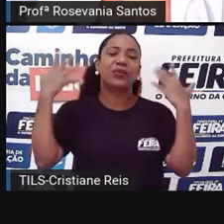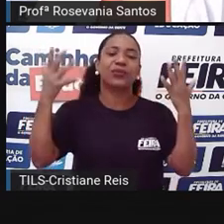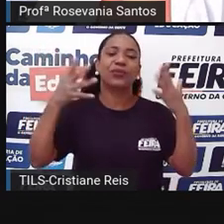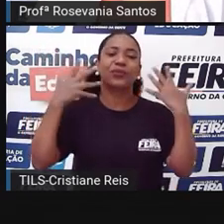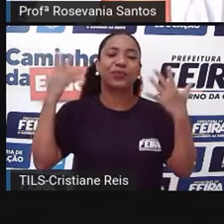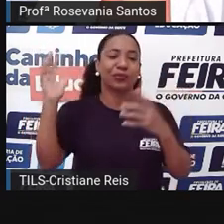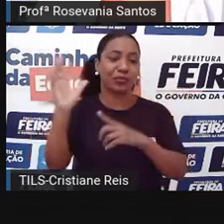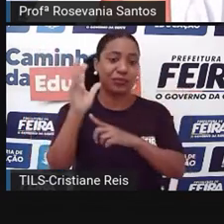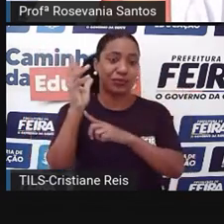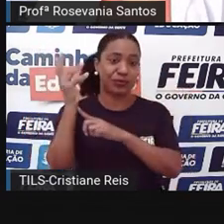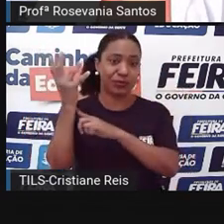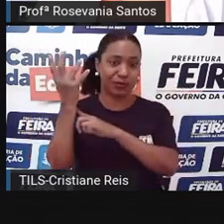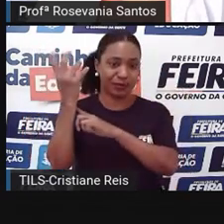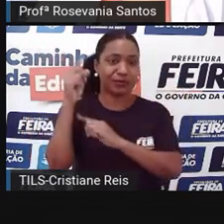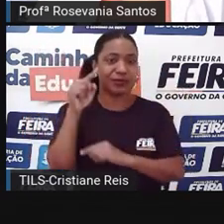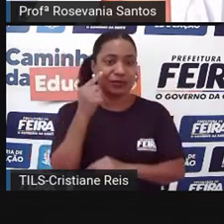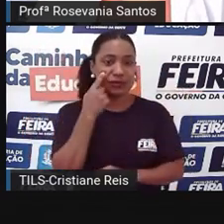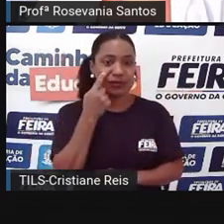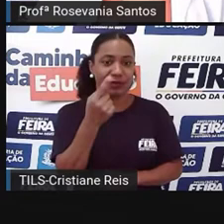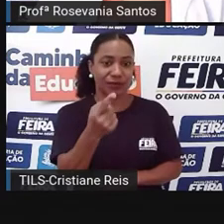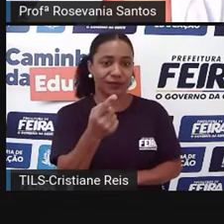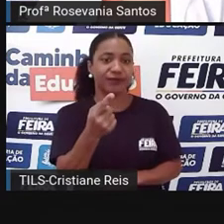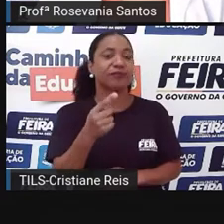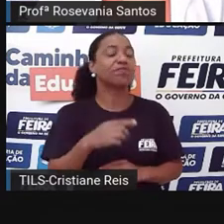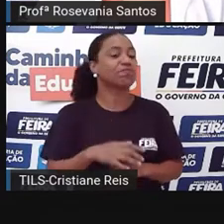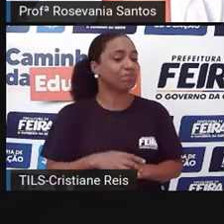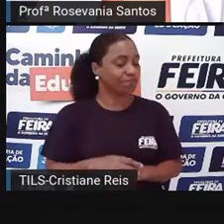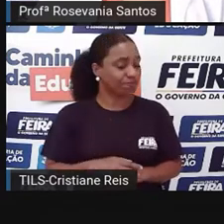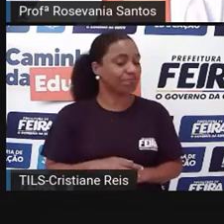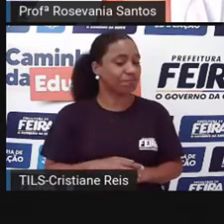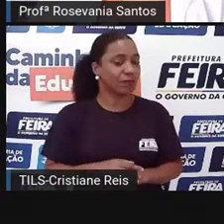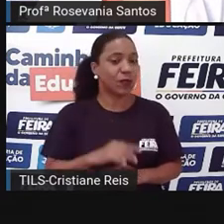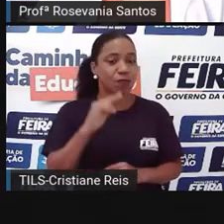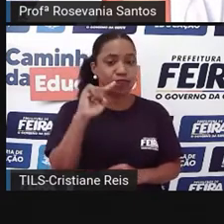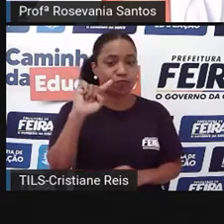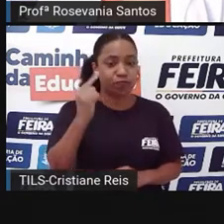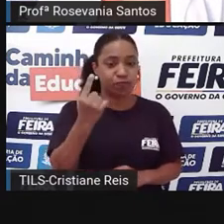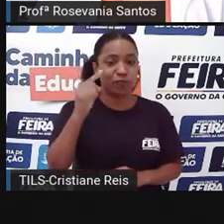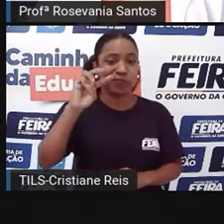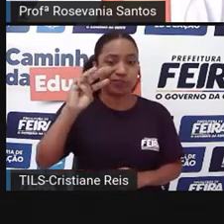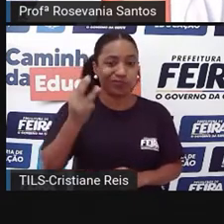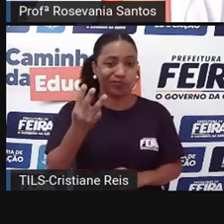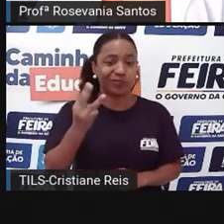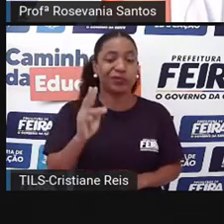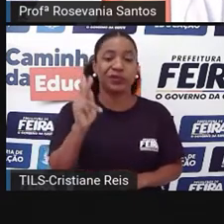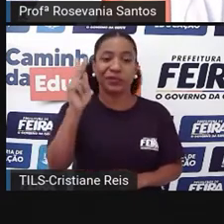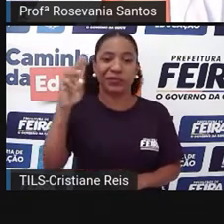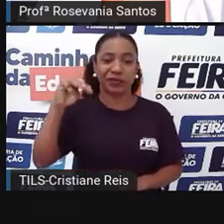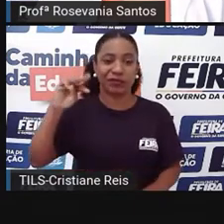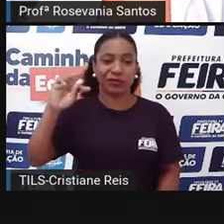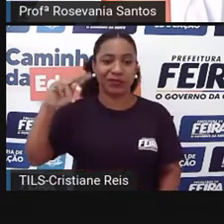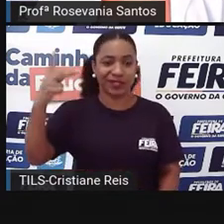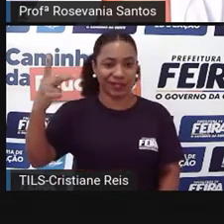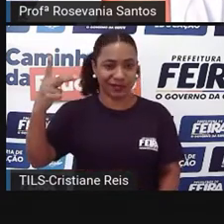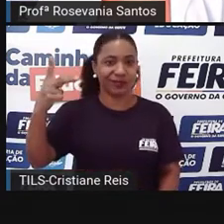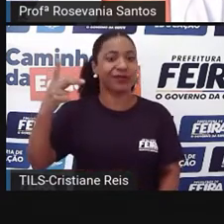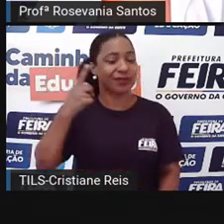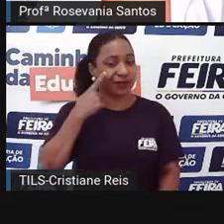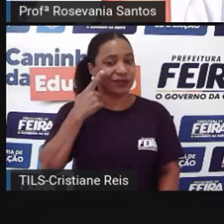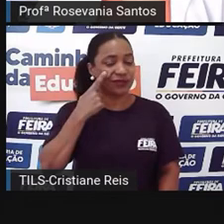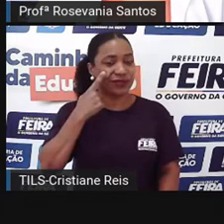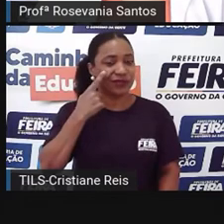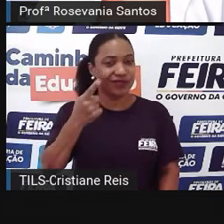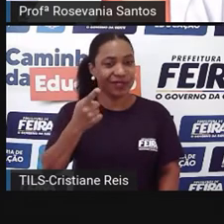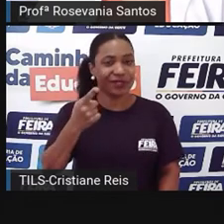vou observar? Ele vai ocupar, olha, a área, um milhão de quilômetros quadrados. Então, dentro do nordeste, é muito grande. Olha o